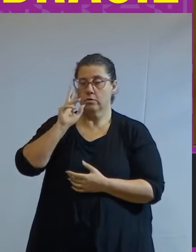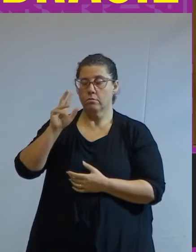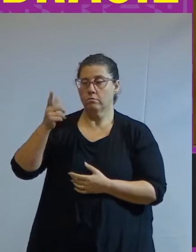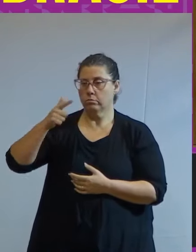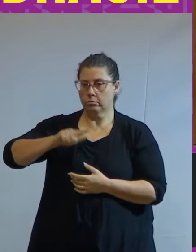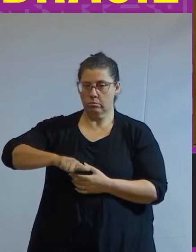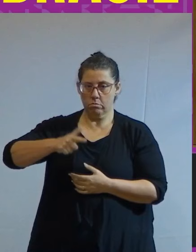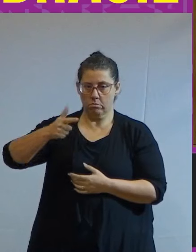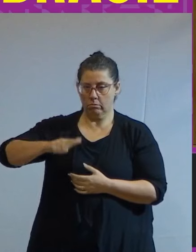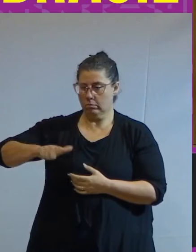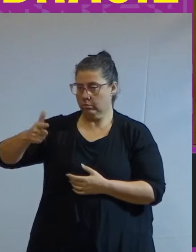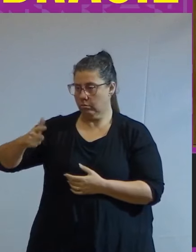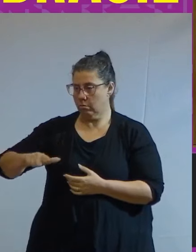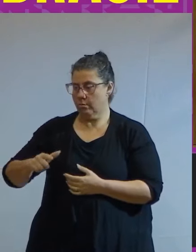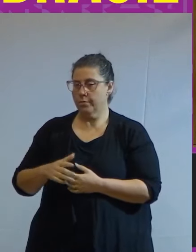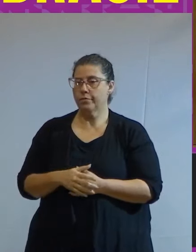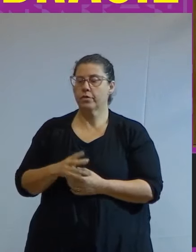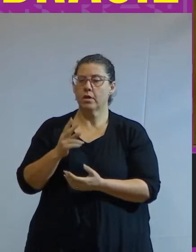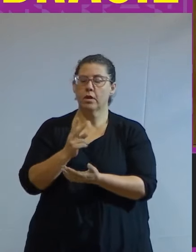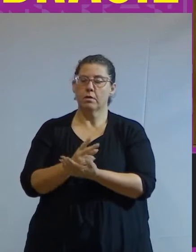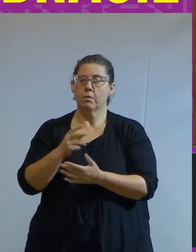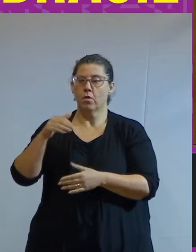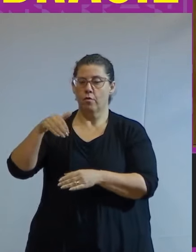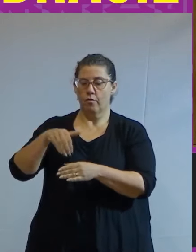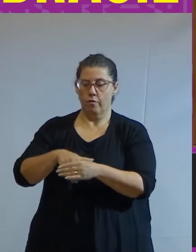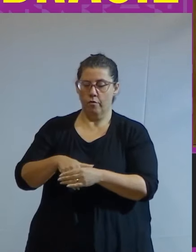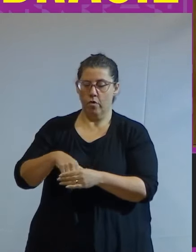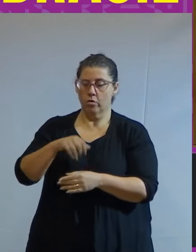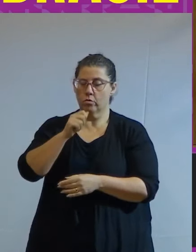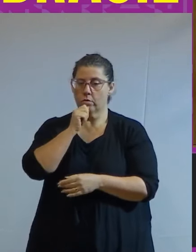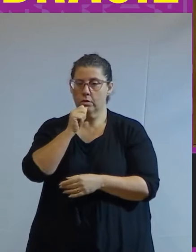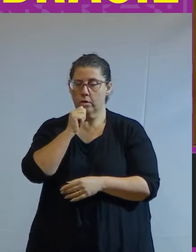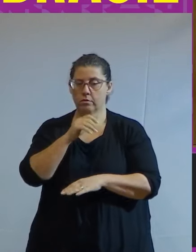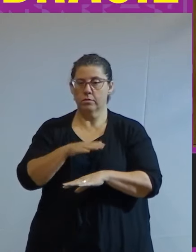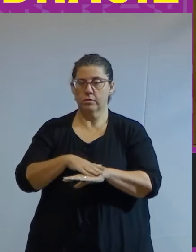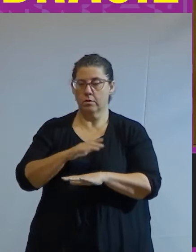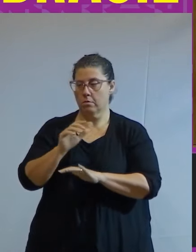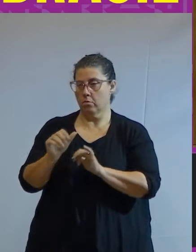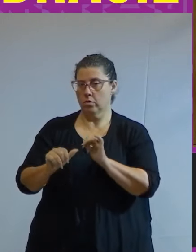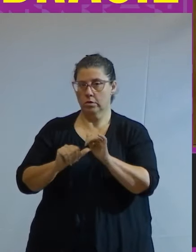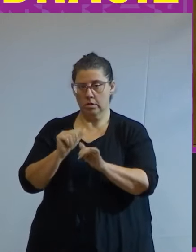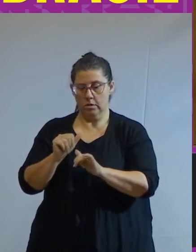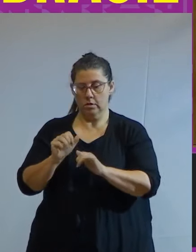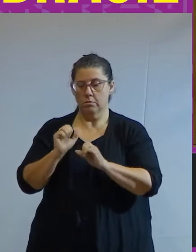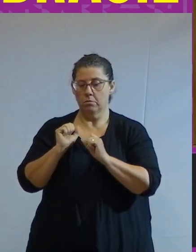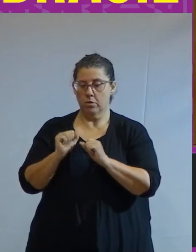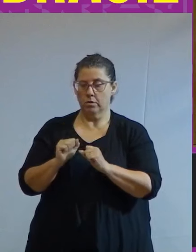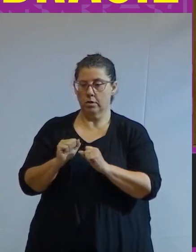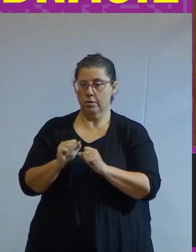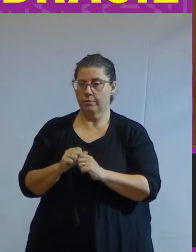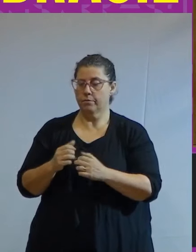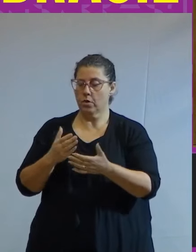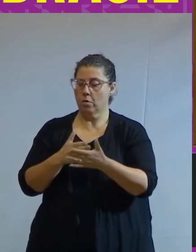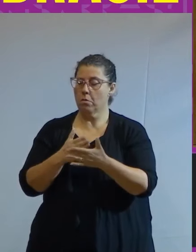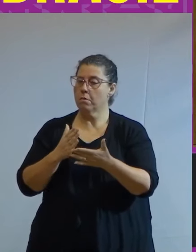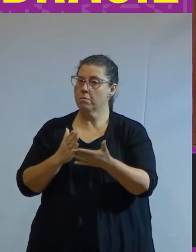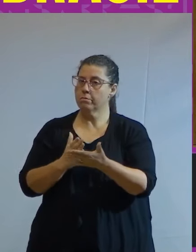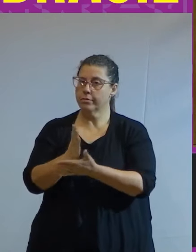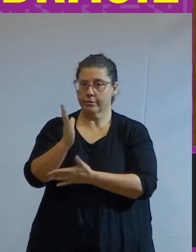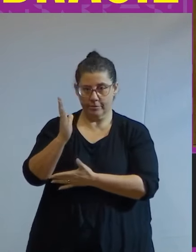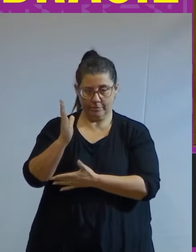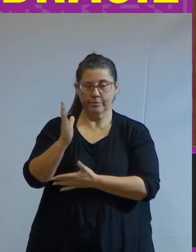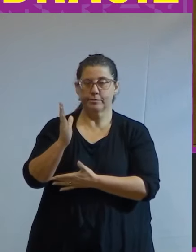se repete sempre que o voto popular tenta promover uma alternância real de poder rompendo o pacto